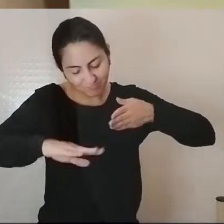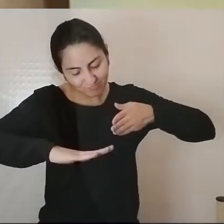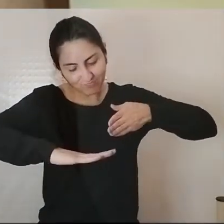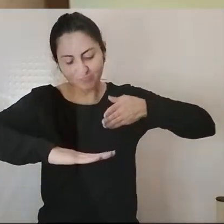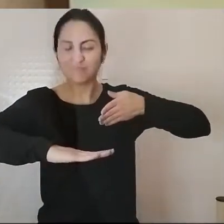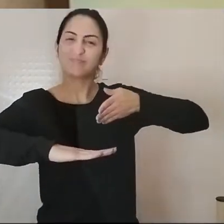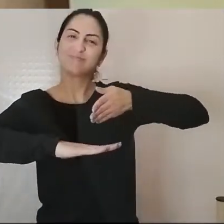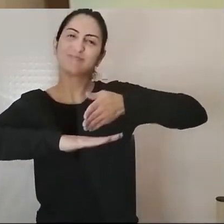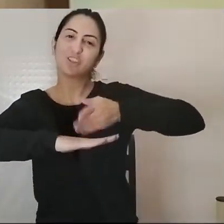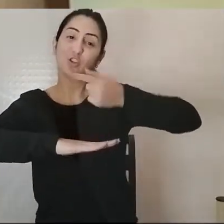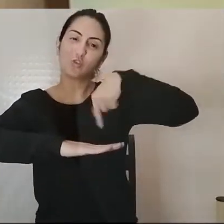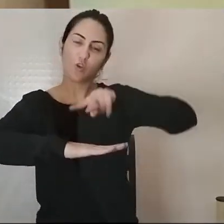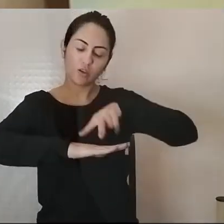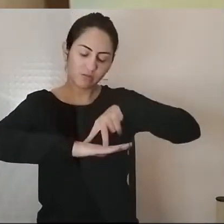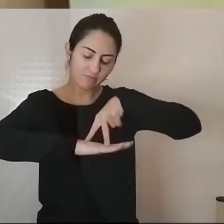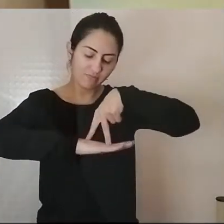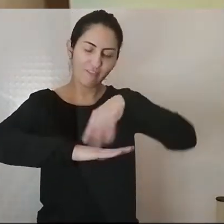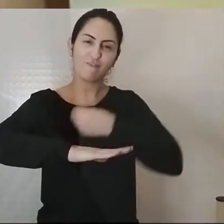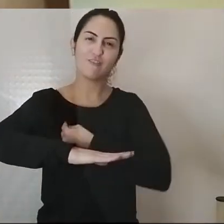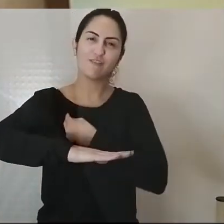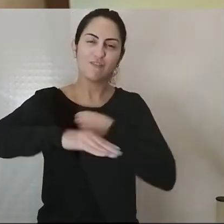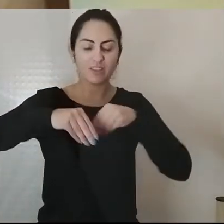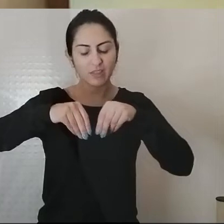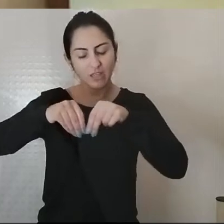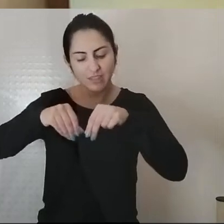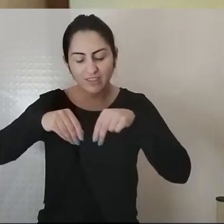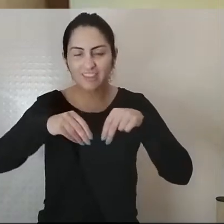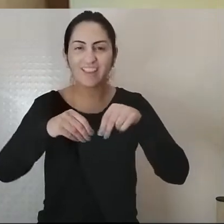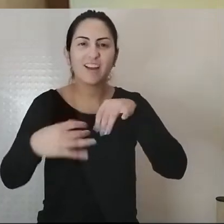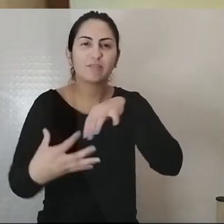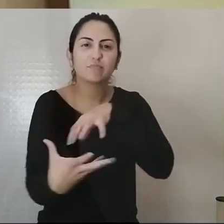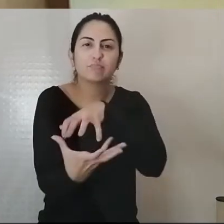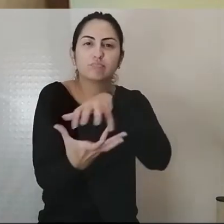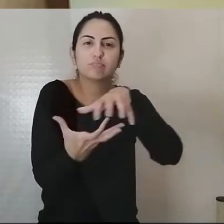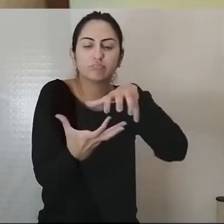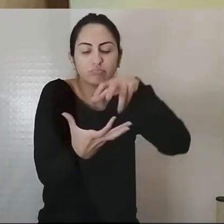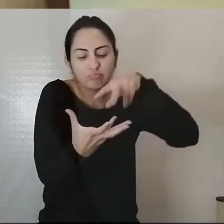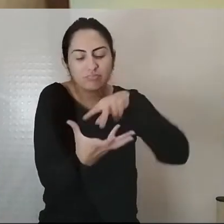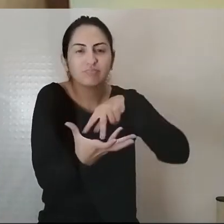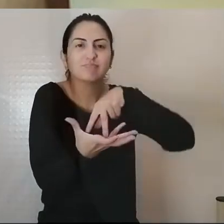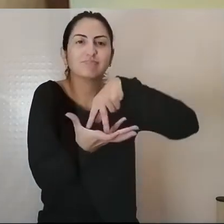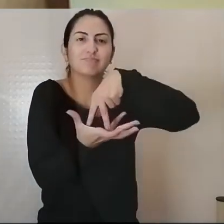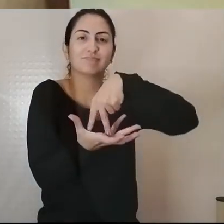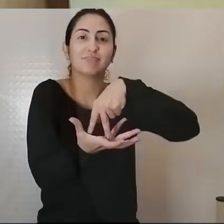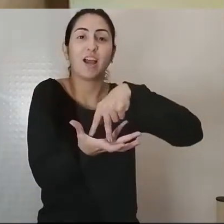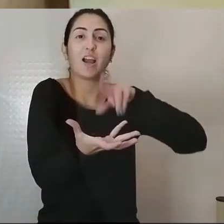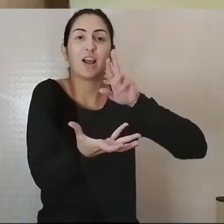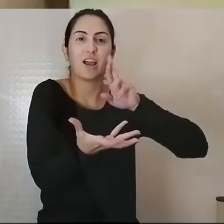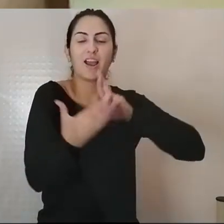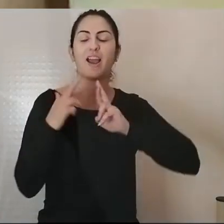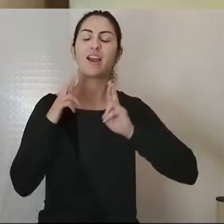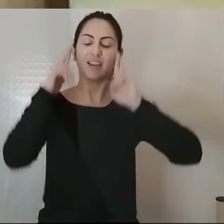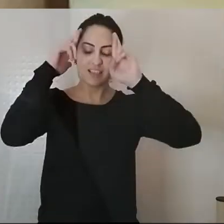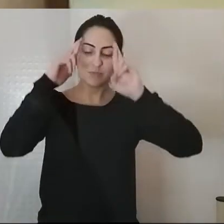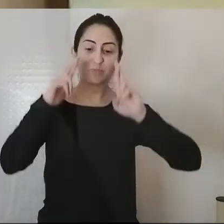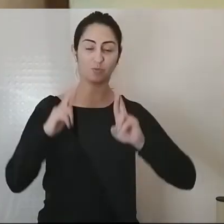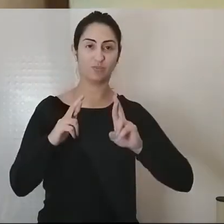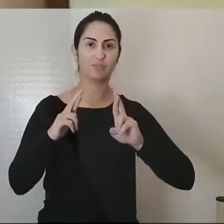nela, em harmonia, e este, baseado neste princípio da responsabilidade coletiva.